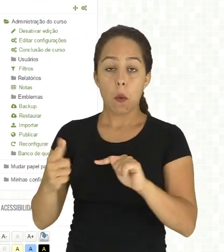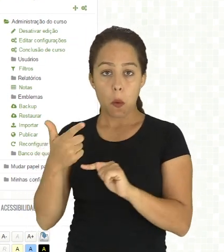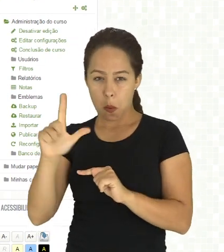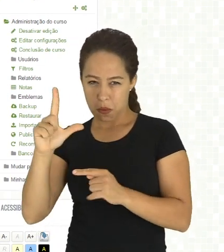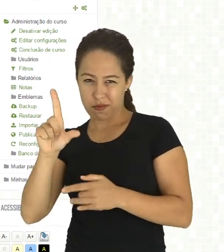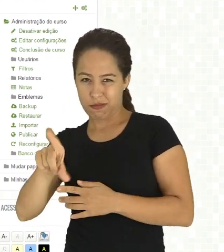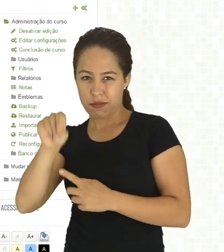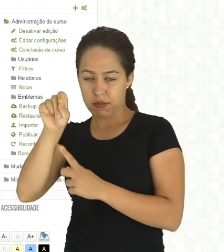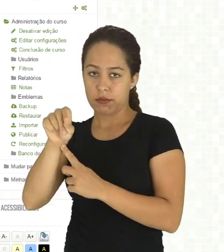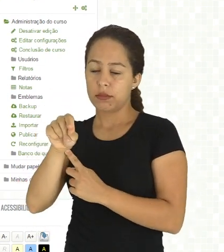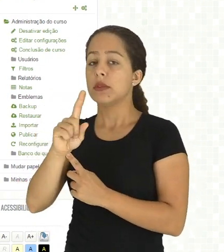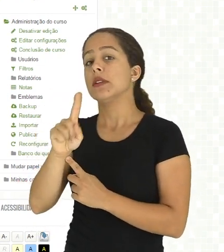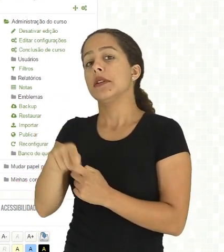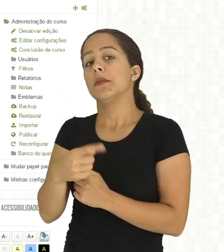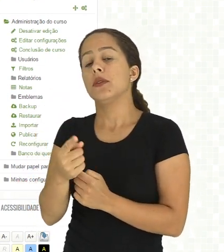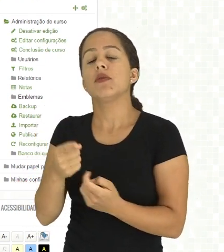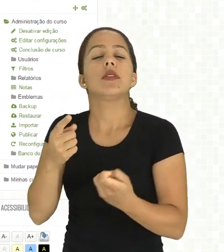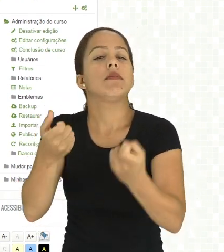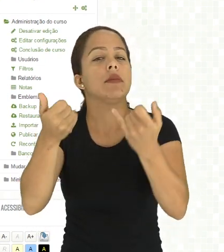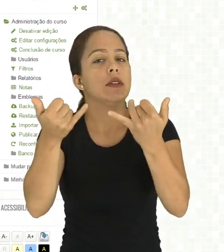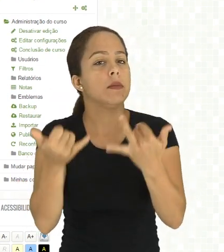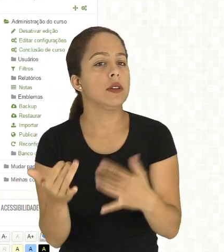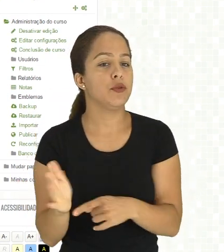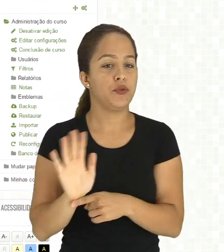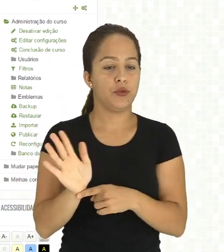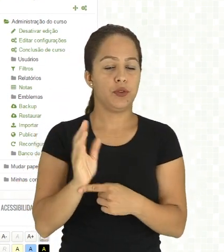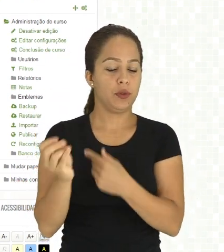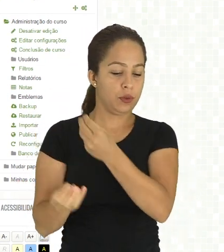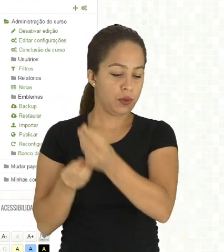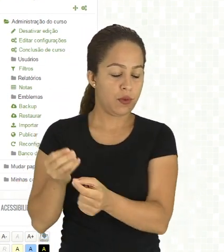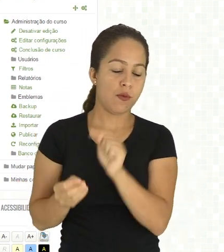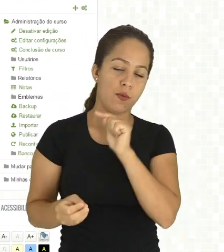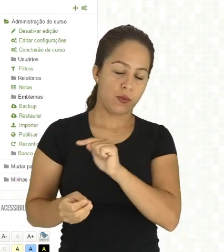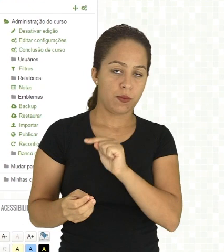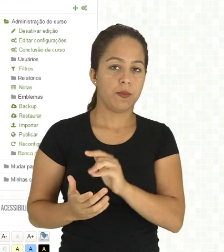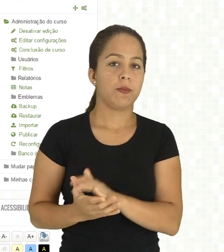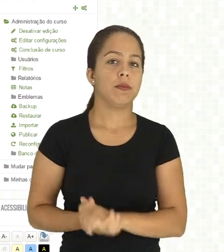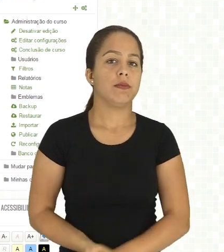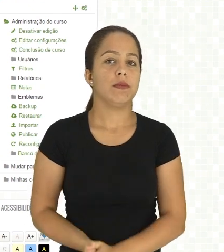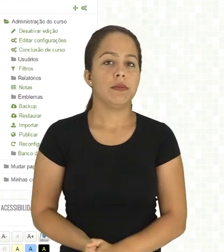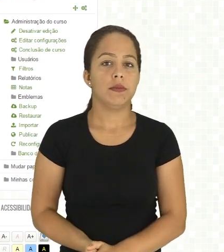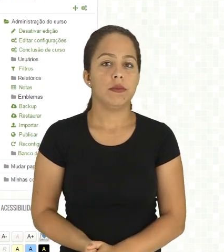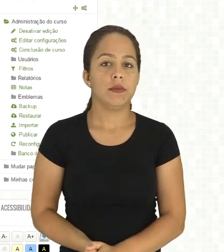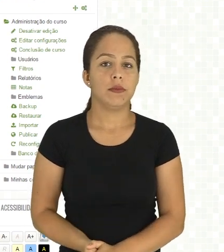questões, você vai deixar como padrão o feedback adiado. E, posteriormente, vai fazer um vídeo só explicando essa parte.